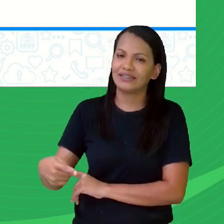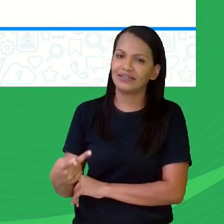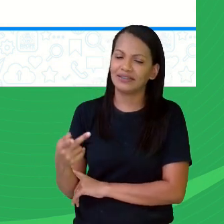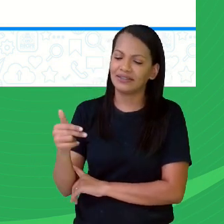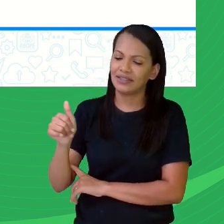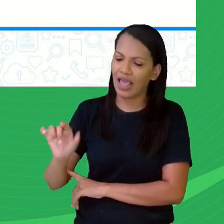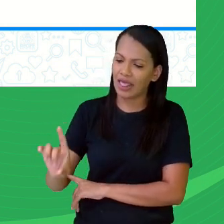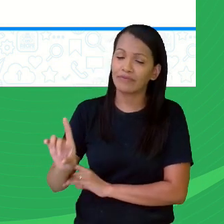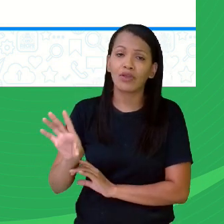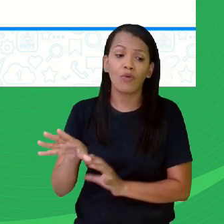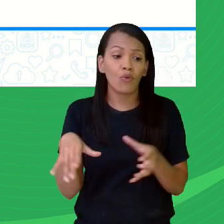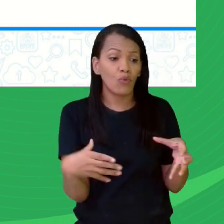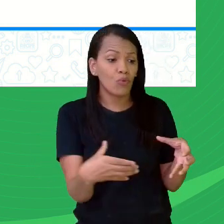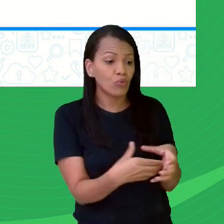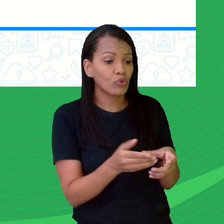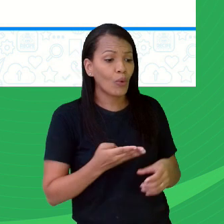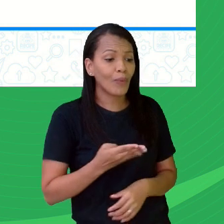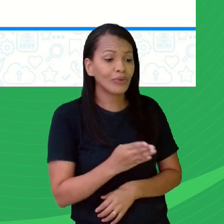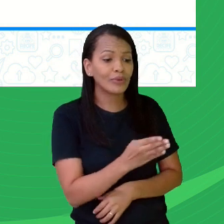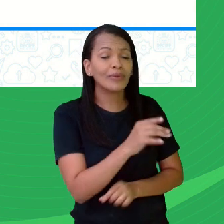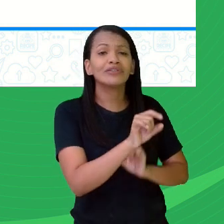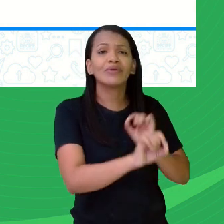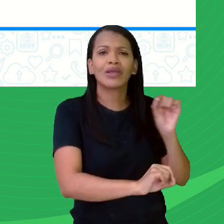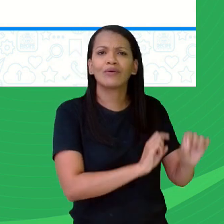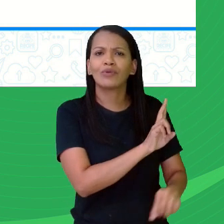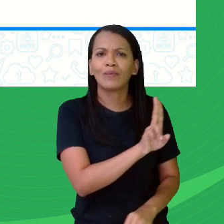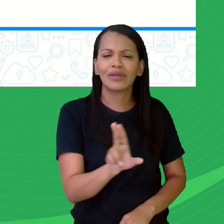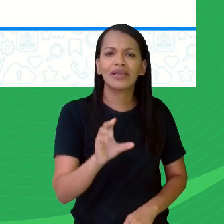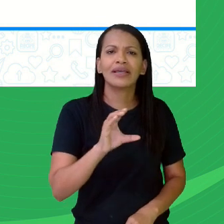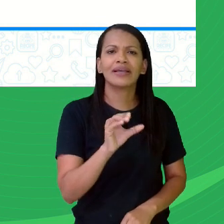é um cardume, um cardume de peixes.